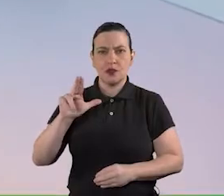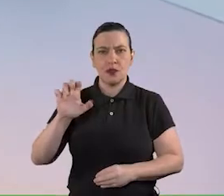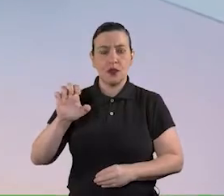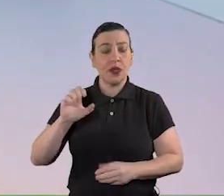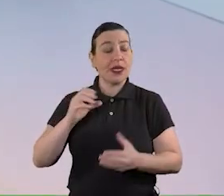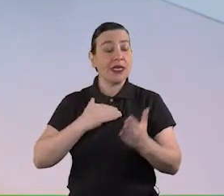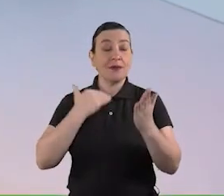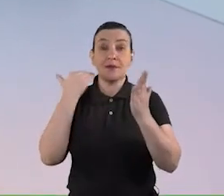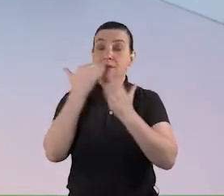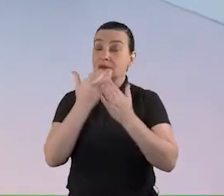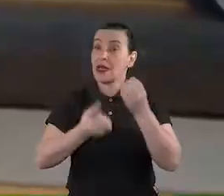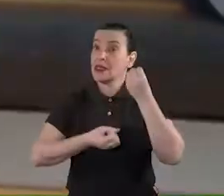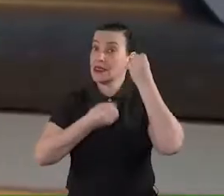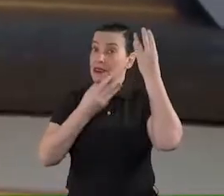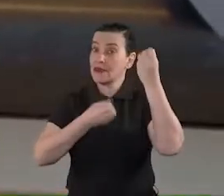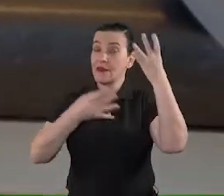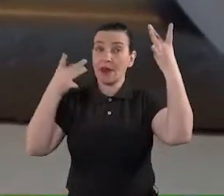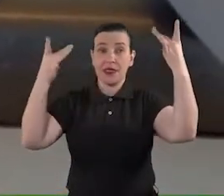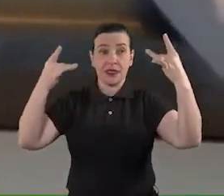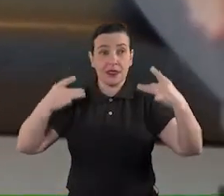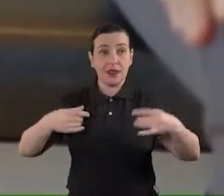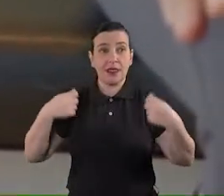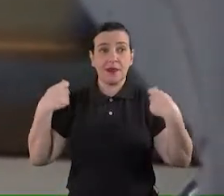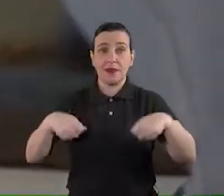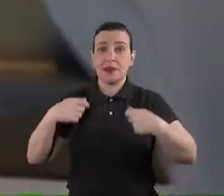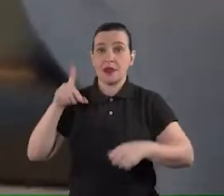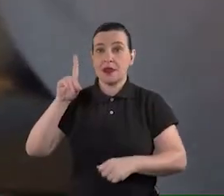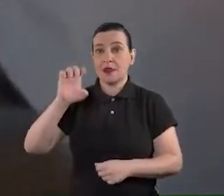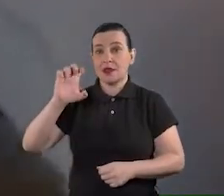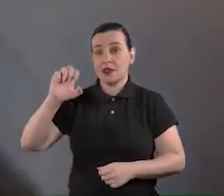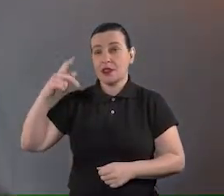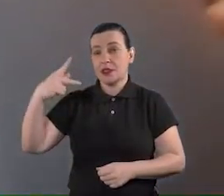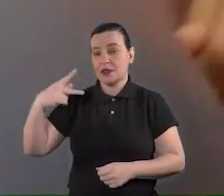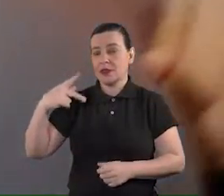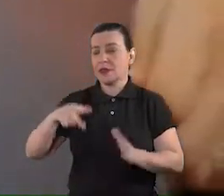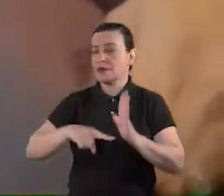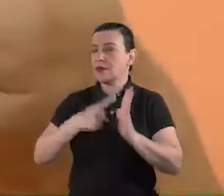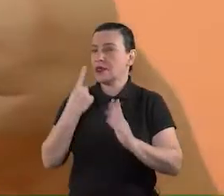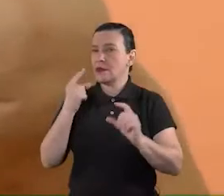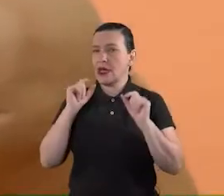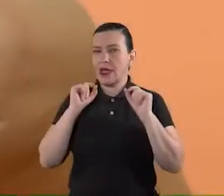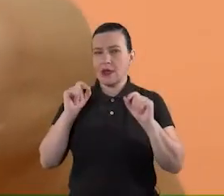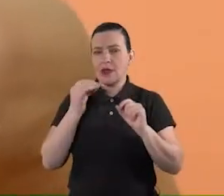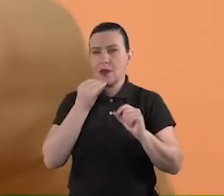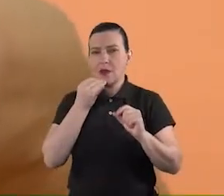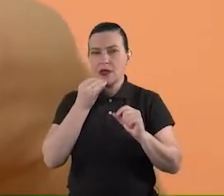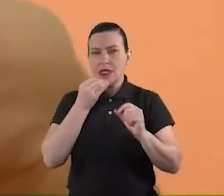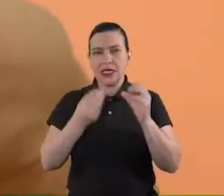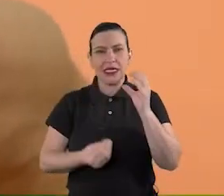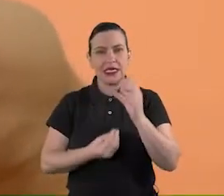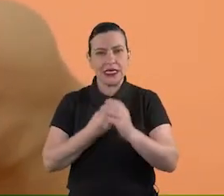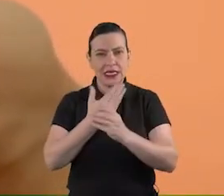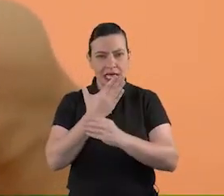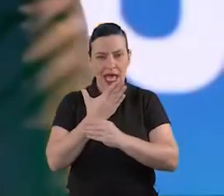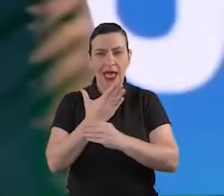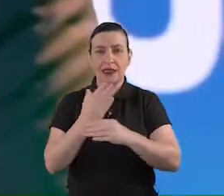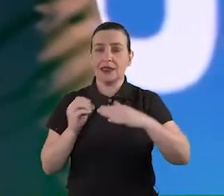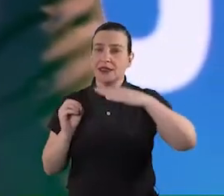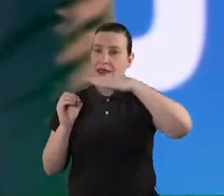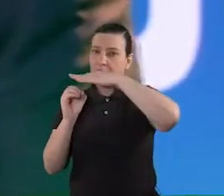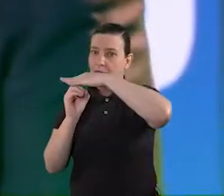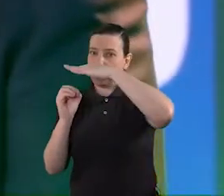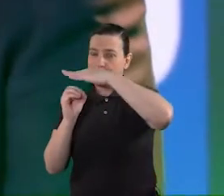informações um pouco mais detalhadas o deep blue foi um dos nossos primeiros mixes formulados no início da do terra